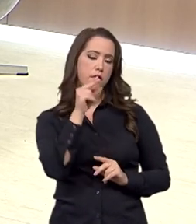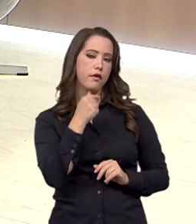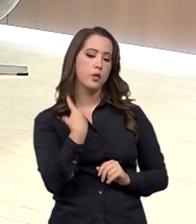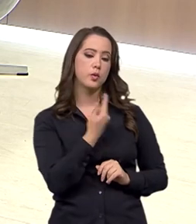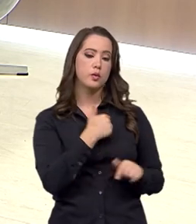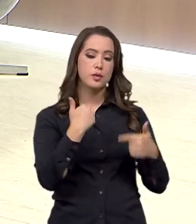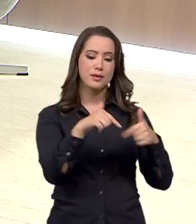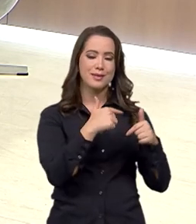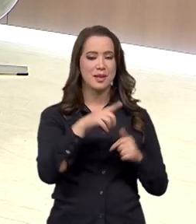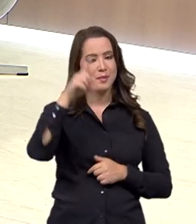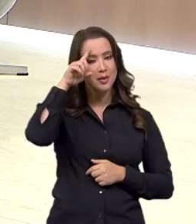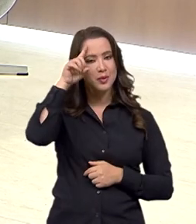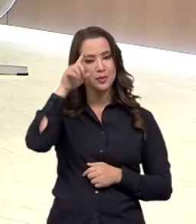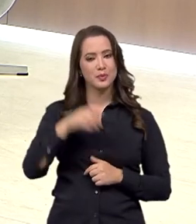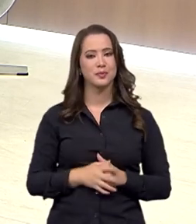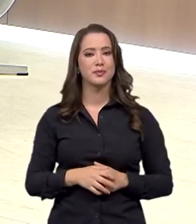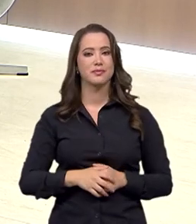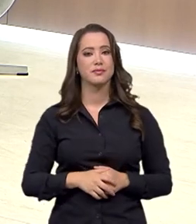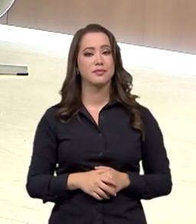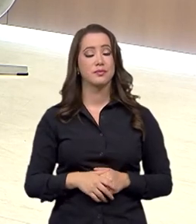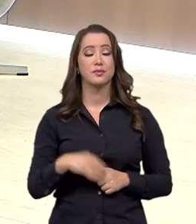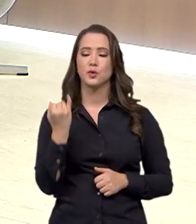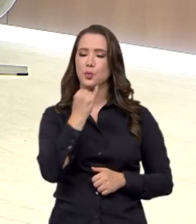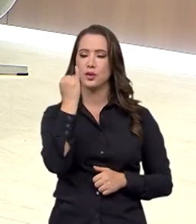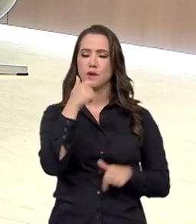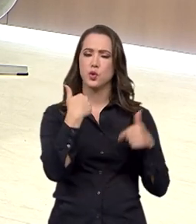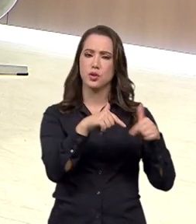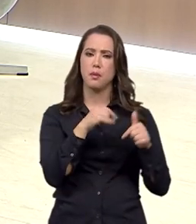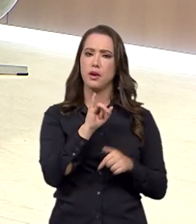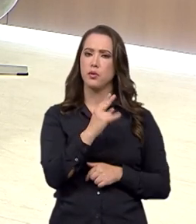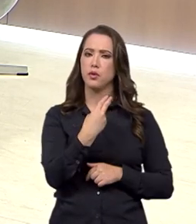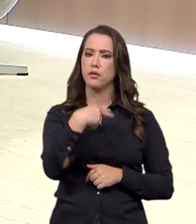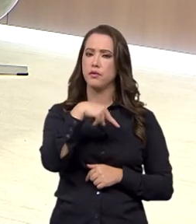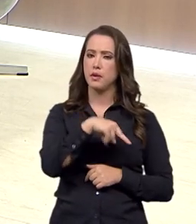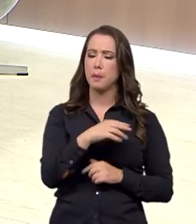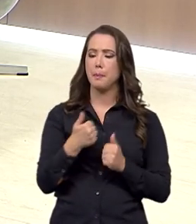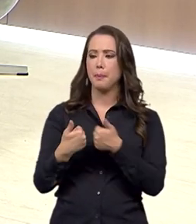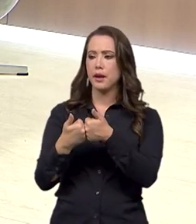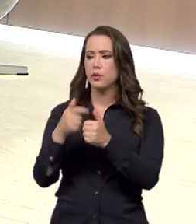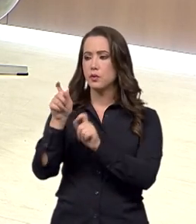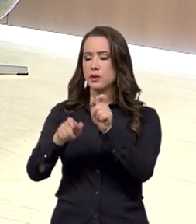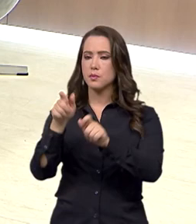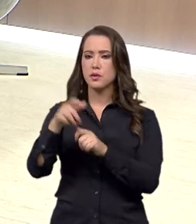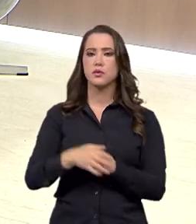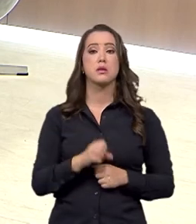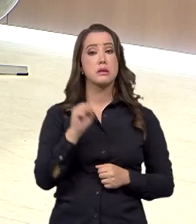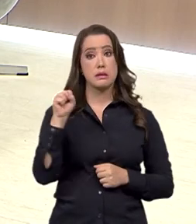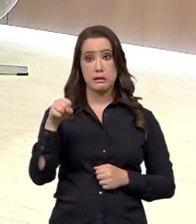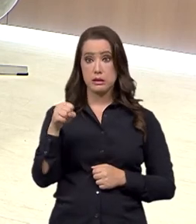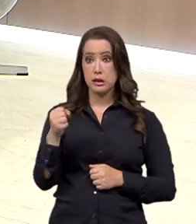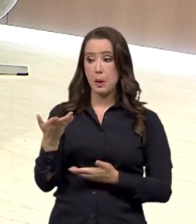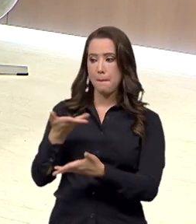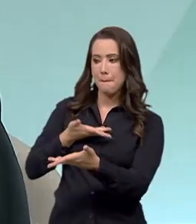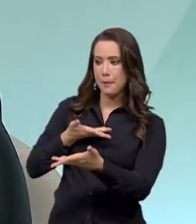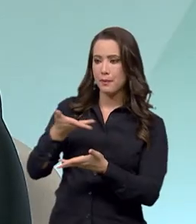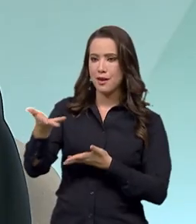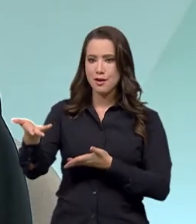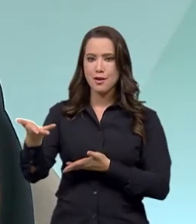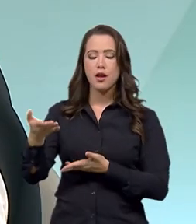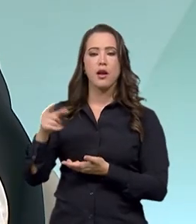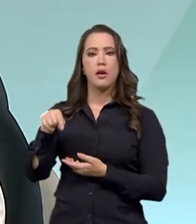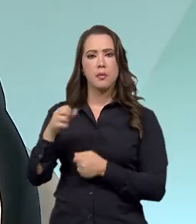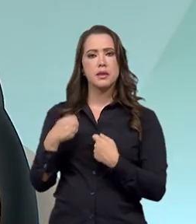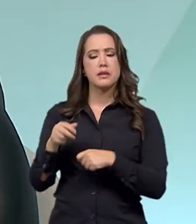nosso trabalho diariamente. Aproximando o trabalho do IPHAN do cidadão. Com certeza. É um trabalho mútuo. A proteção, né? Ele envolve não só